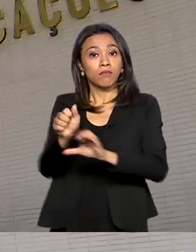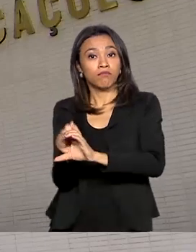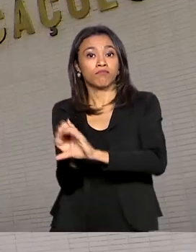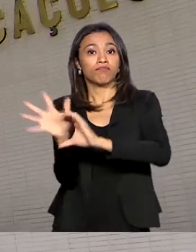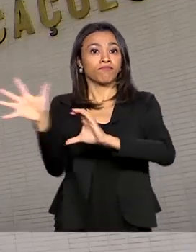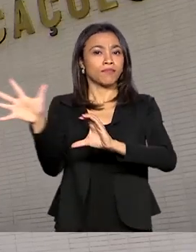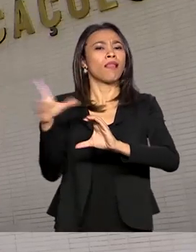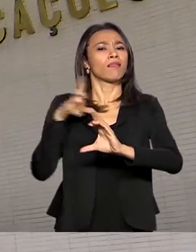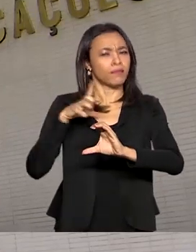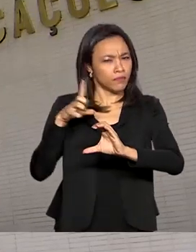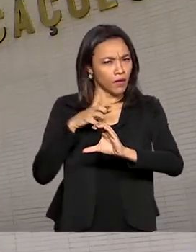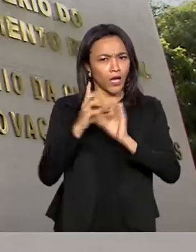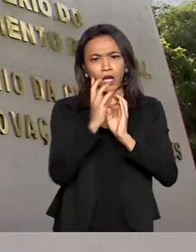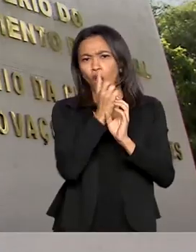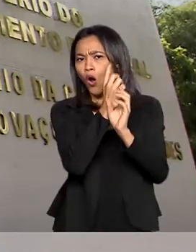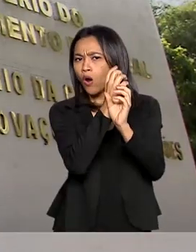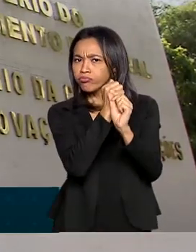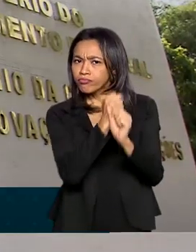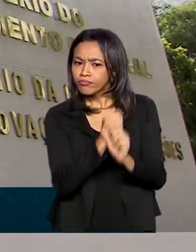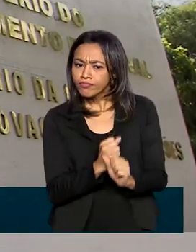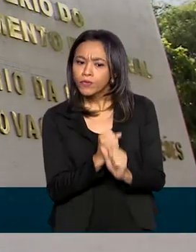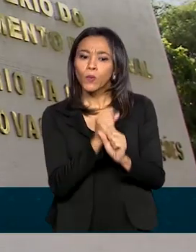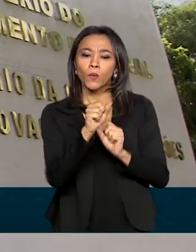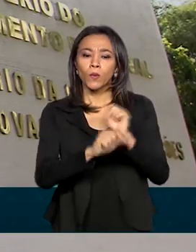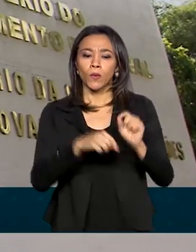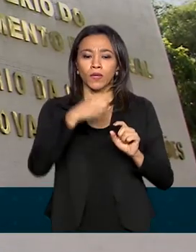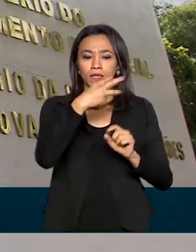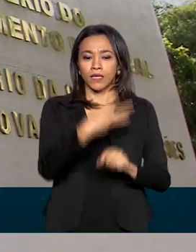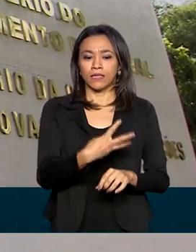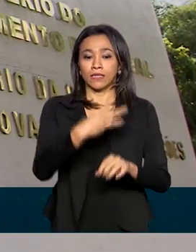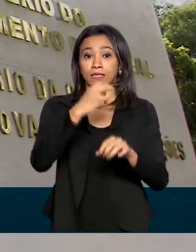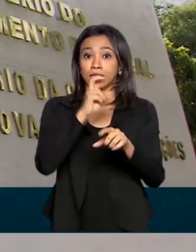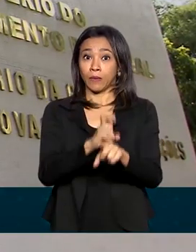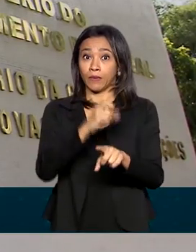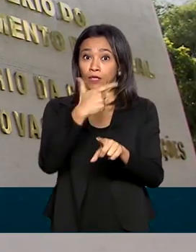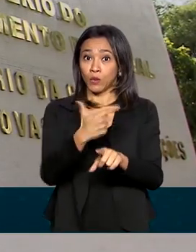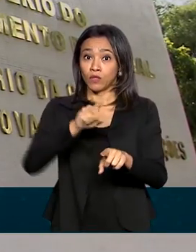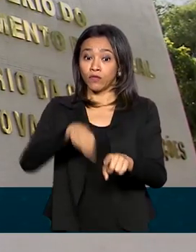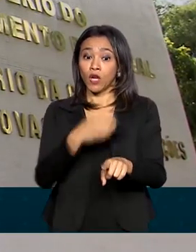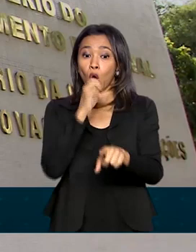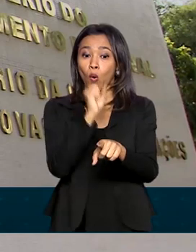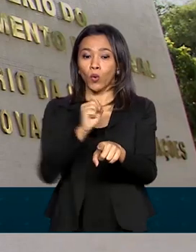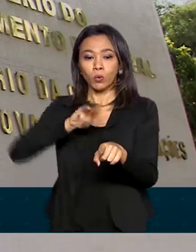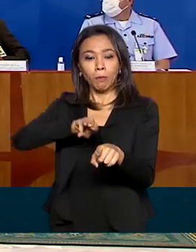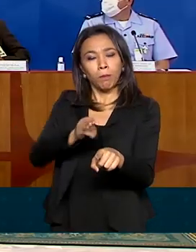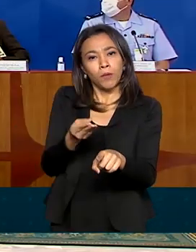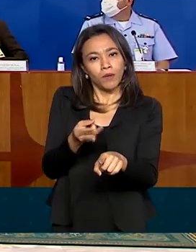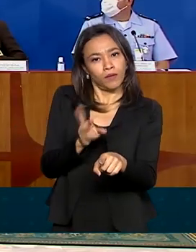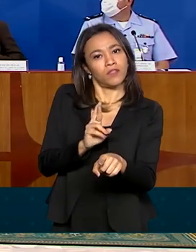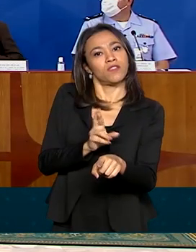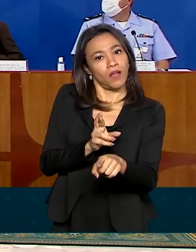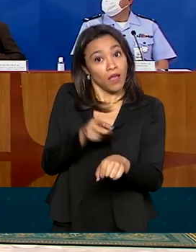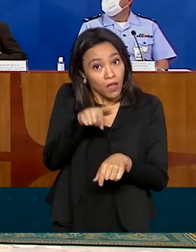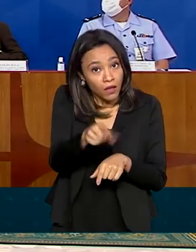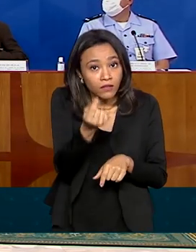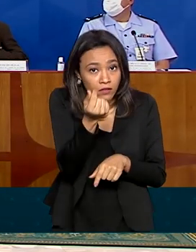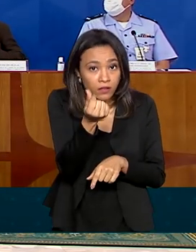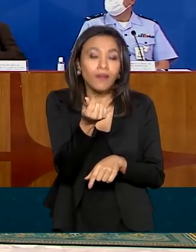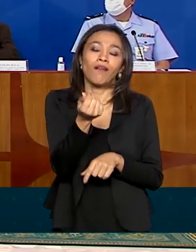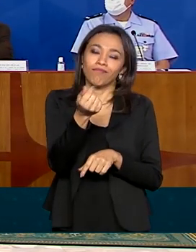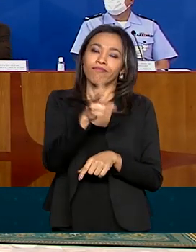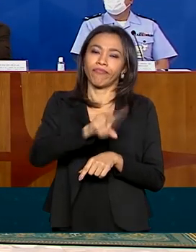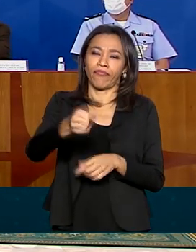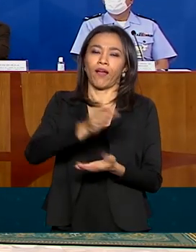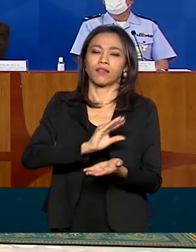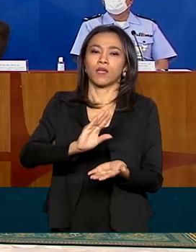tem um orçamento extra de 352,8 milhões de reais. Os hospitais, que serão